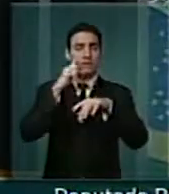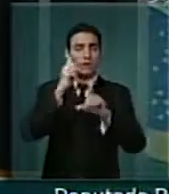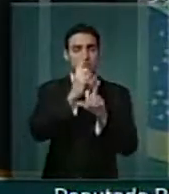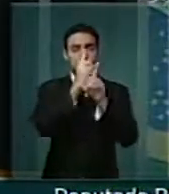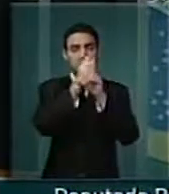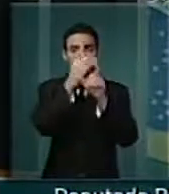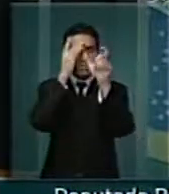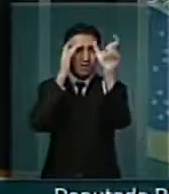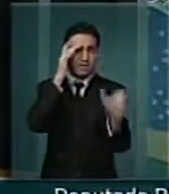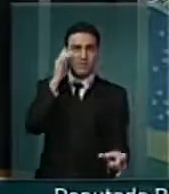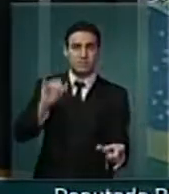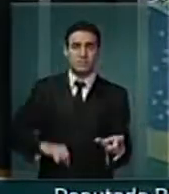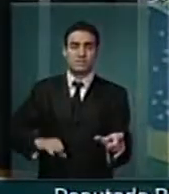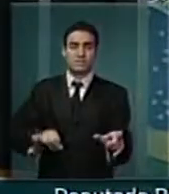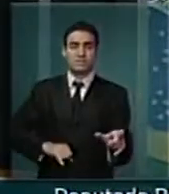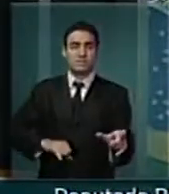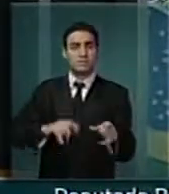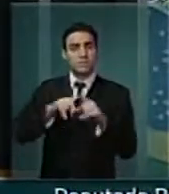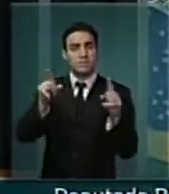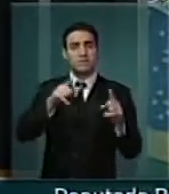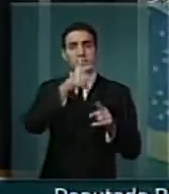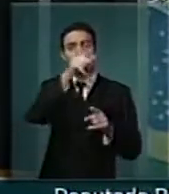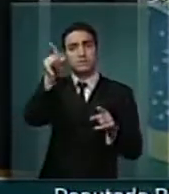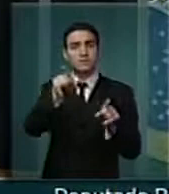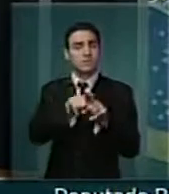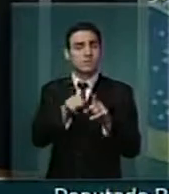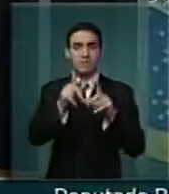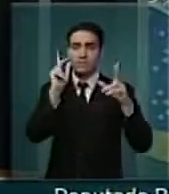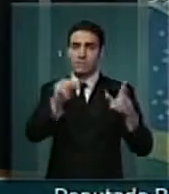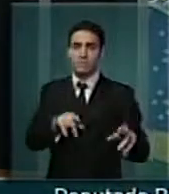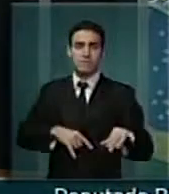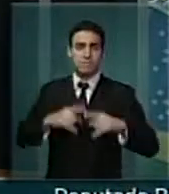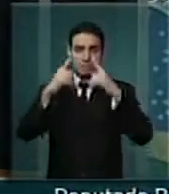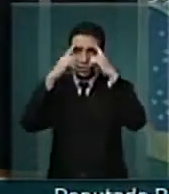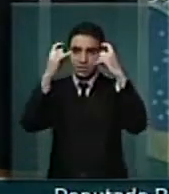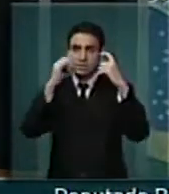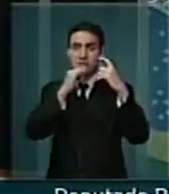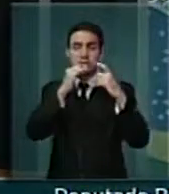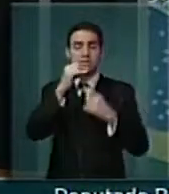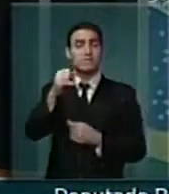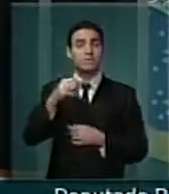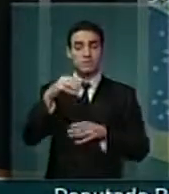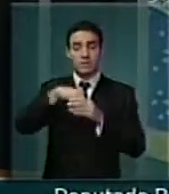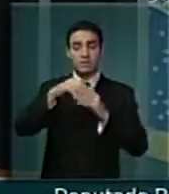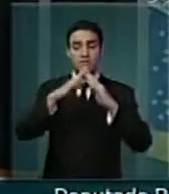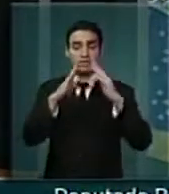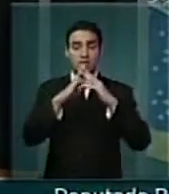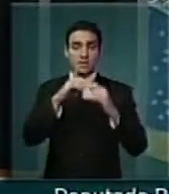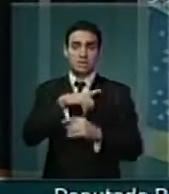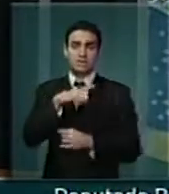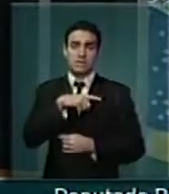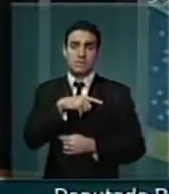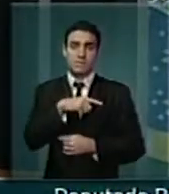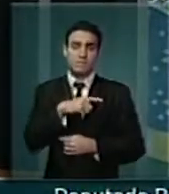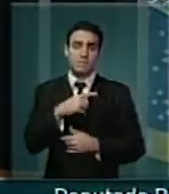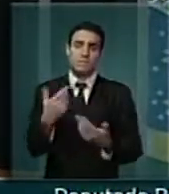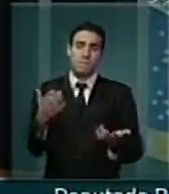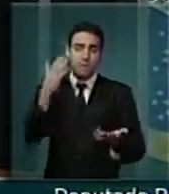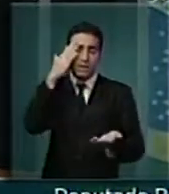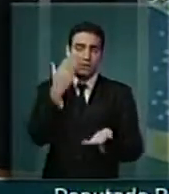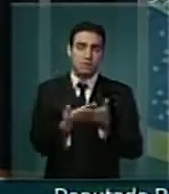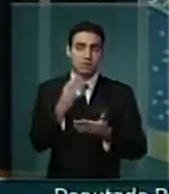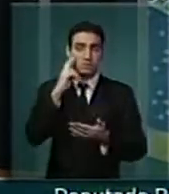mas muitas outras são tão presentes quanto ela, a exemplo da violência doméstica. Acredito, Sr.